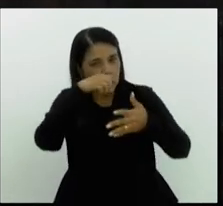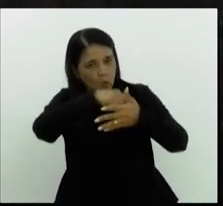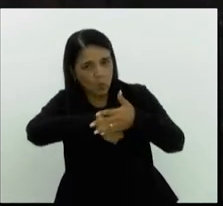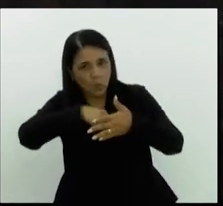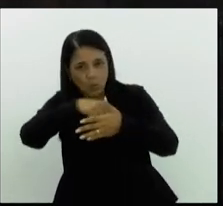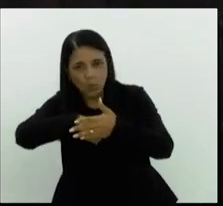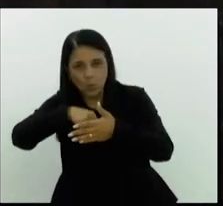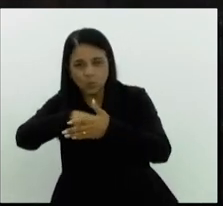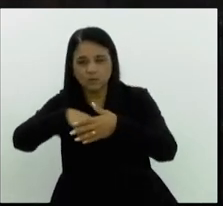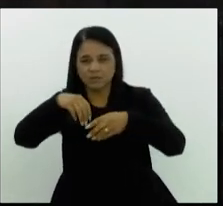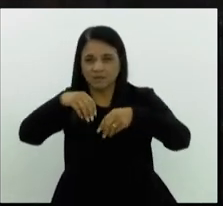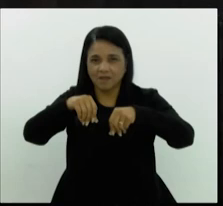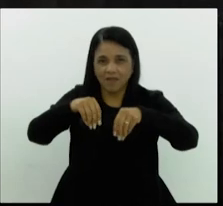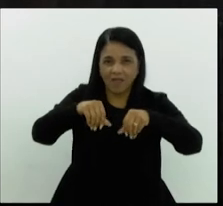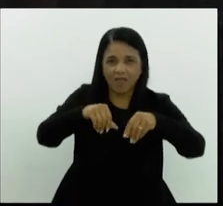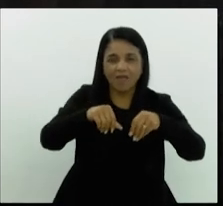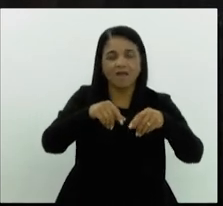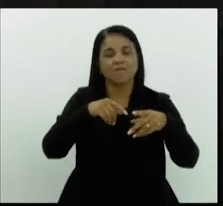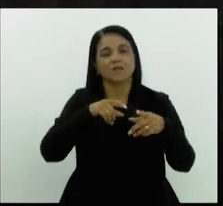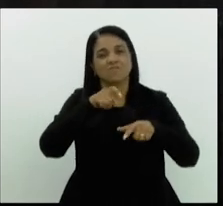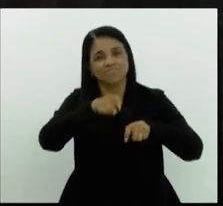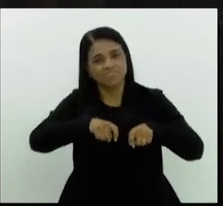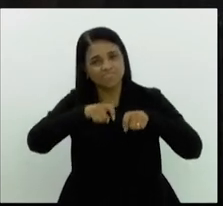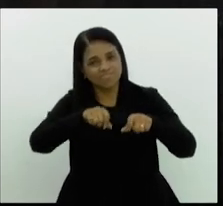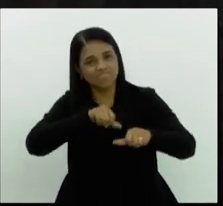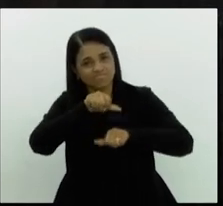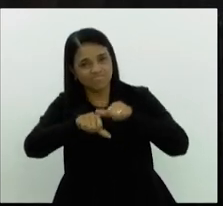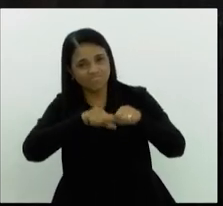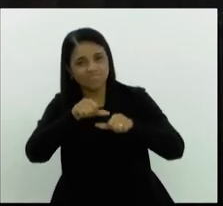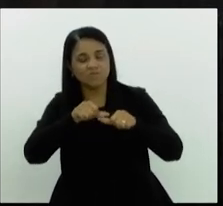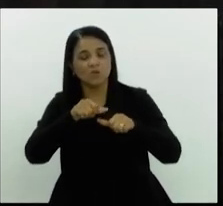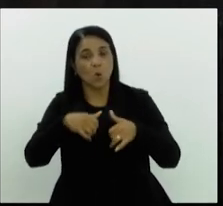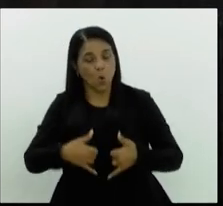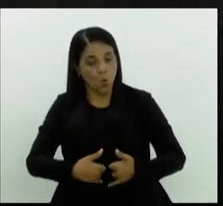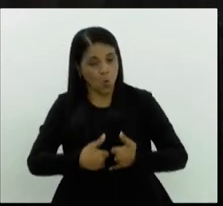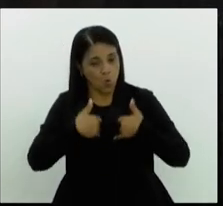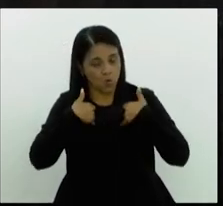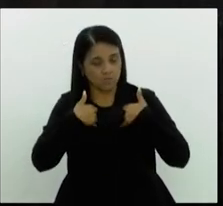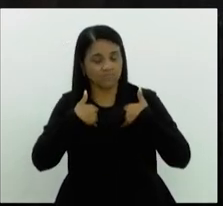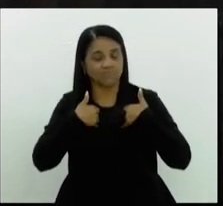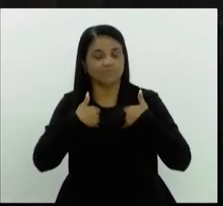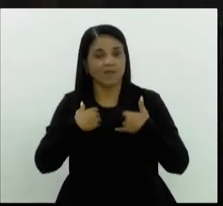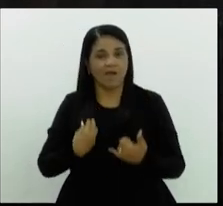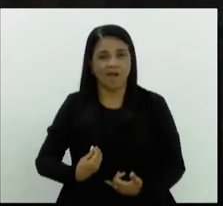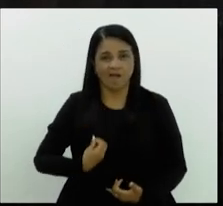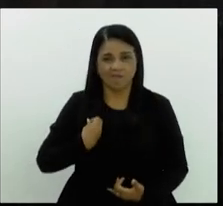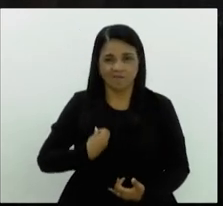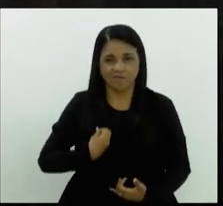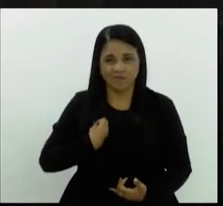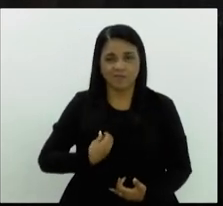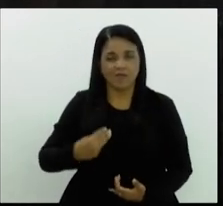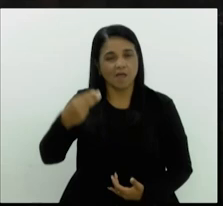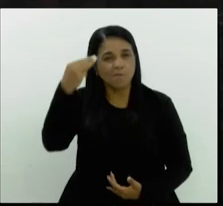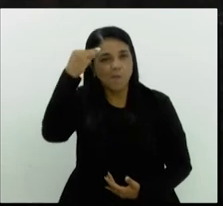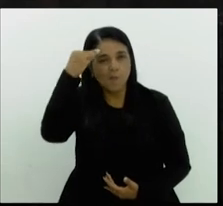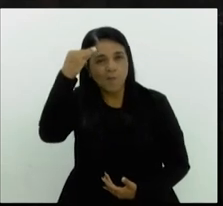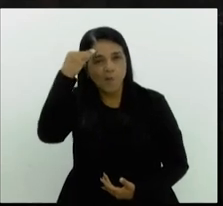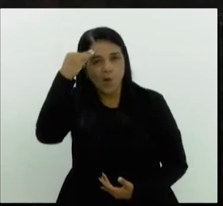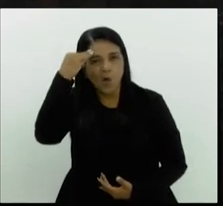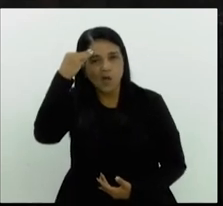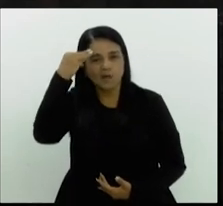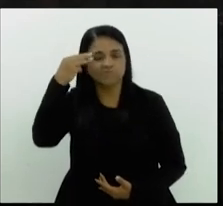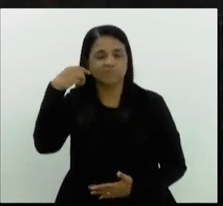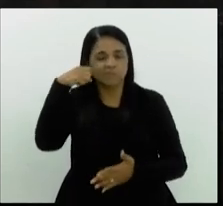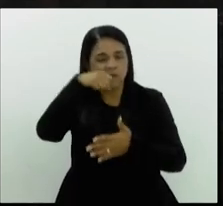terra, continuando a luta pela reforma agrária, honrando a vida, a memória e o legado